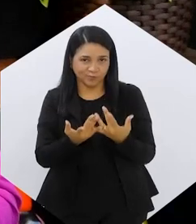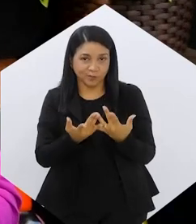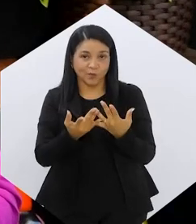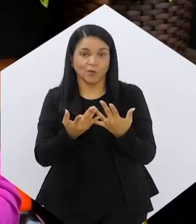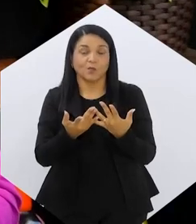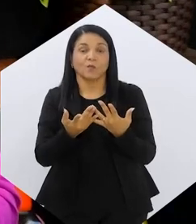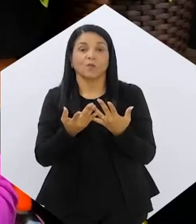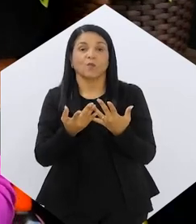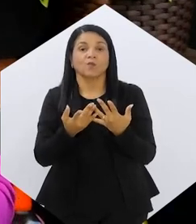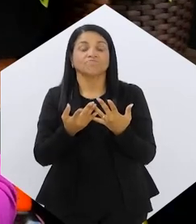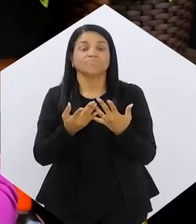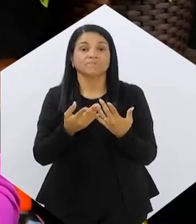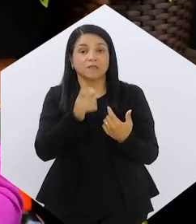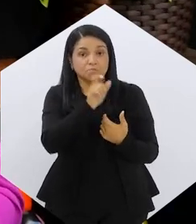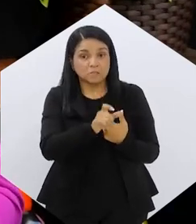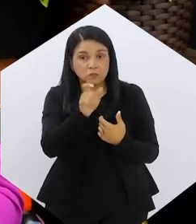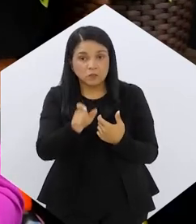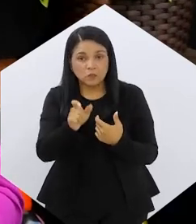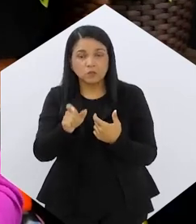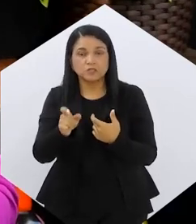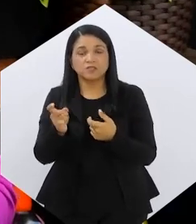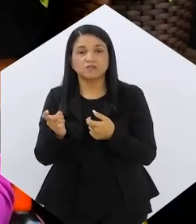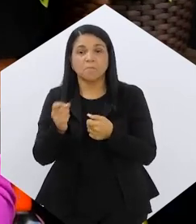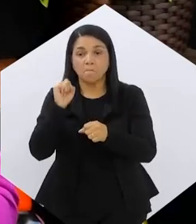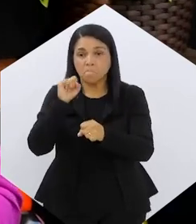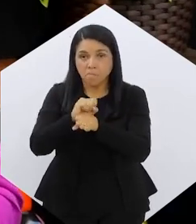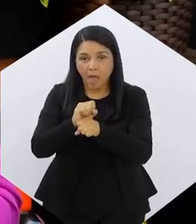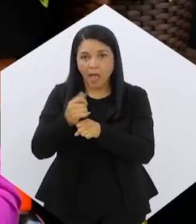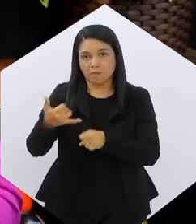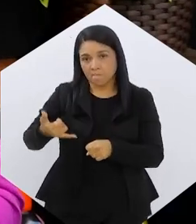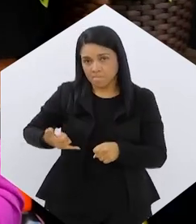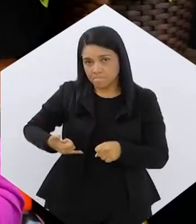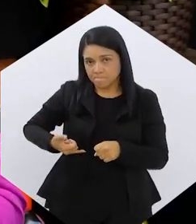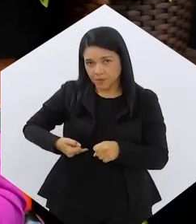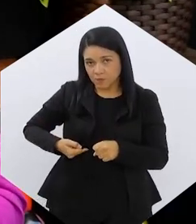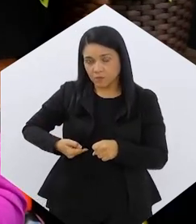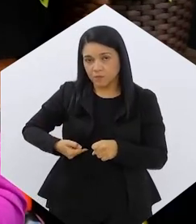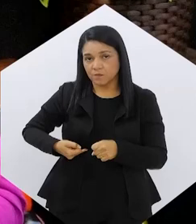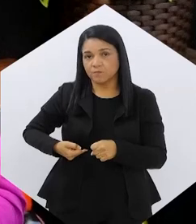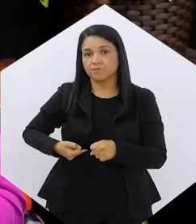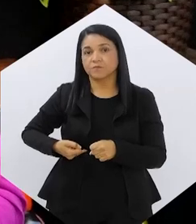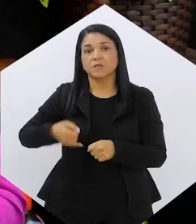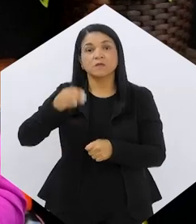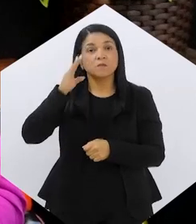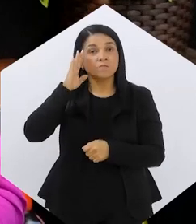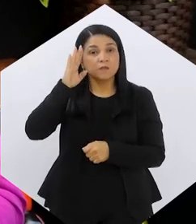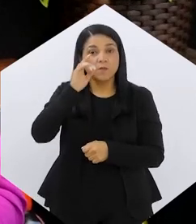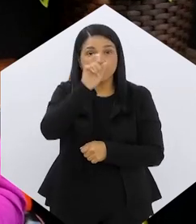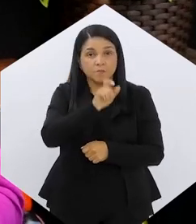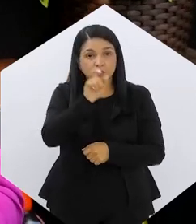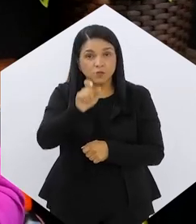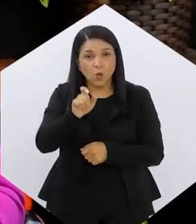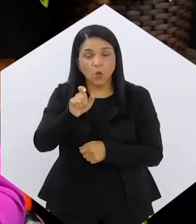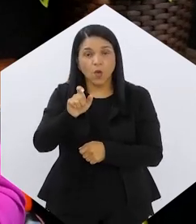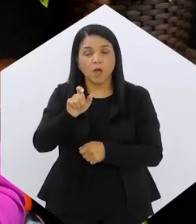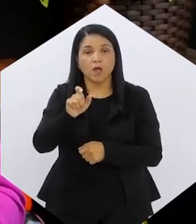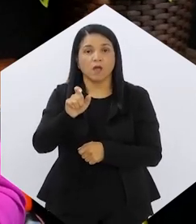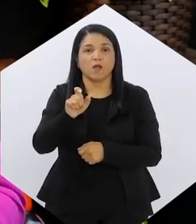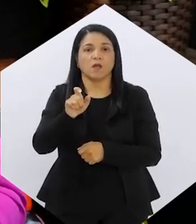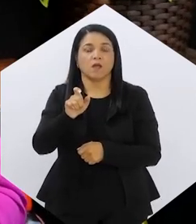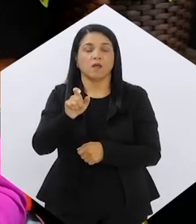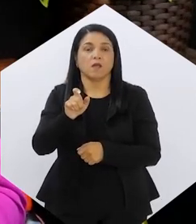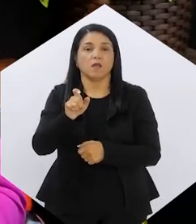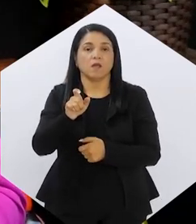Porque muitos relatam que voltam a ganhar peso depois que param de tomar aí o medicamento, né? Principalmente as pessoas que fazem uso